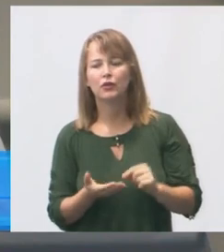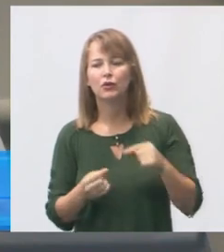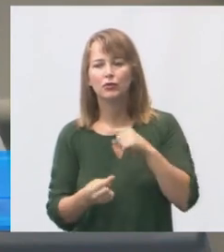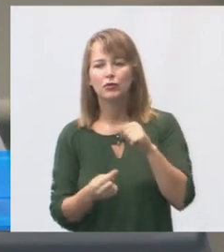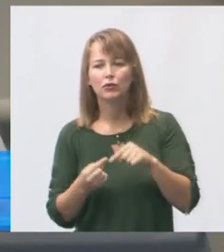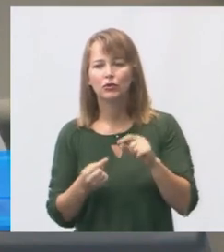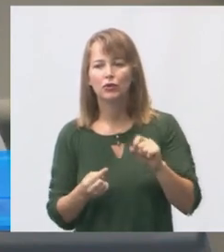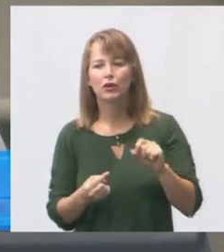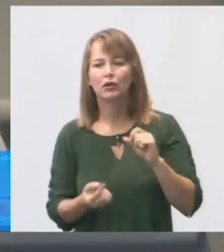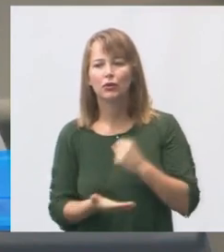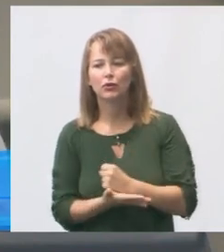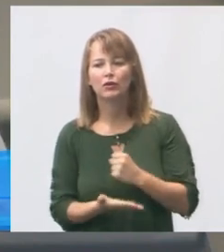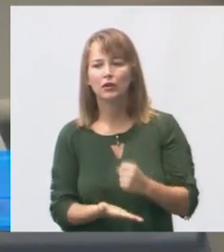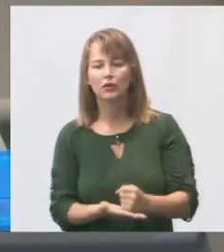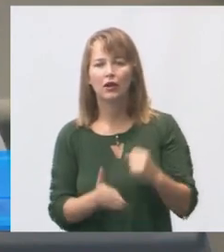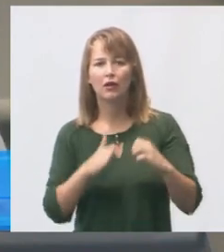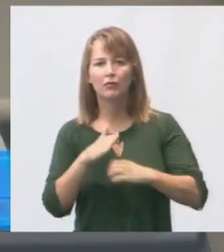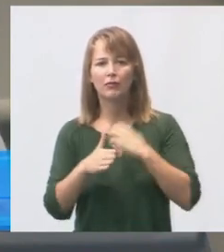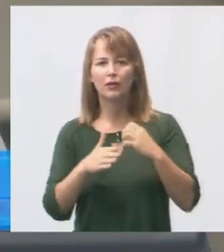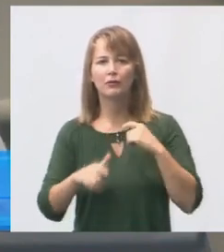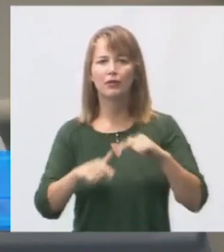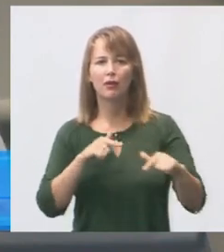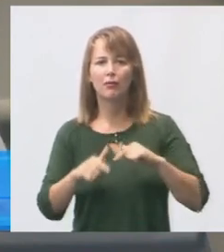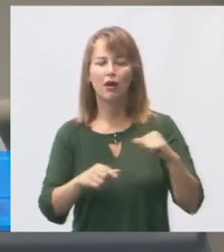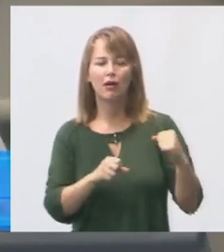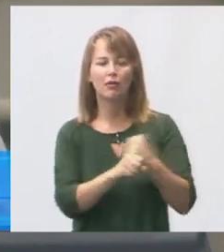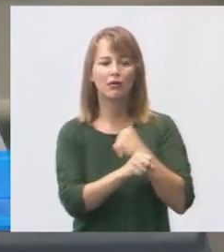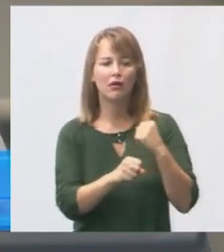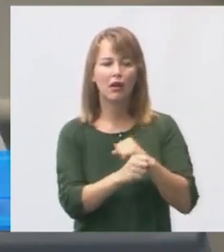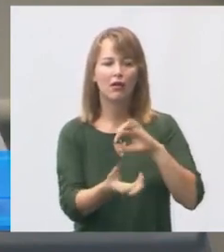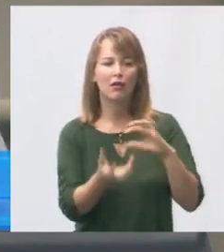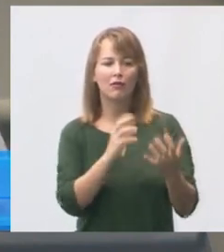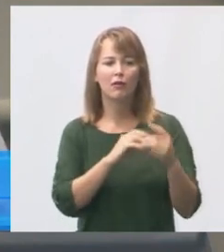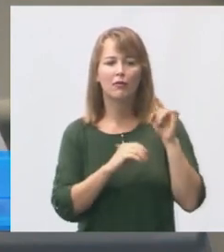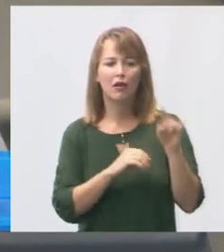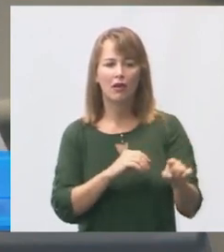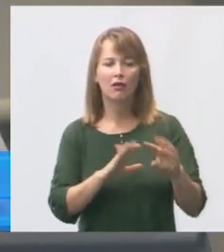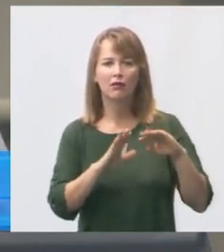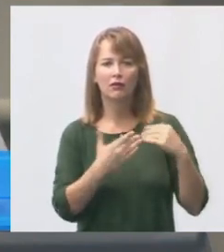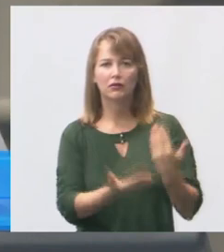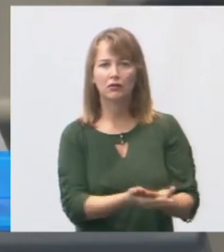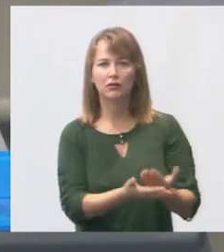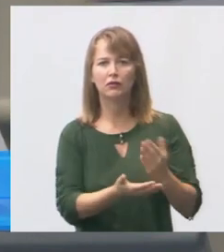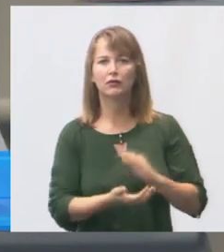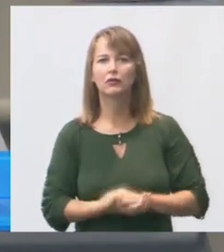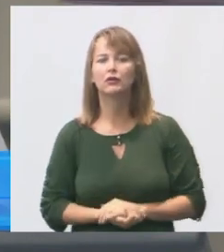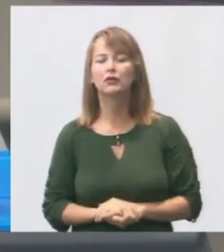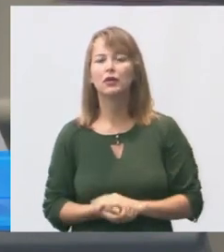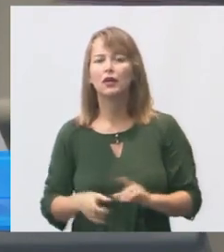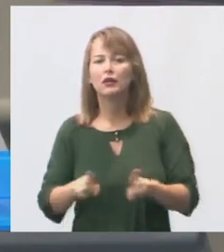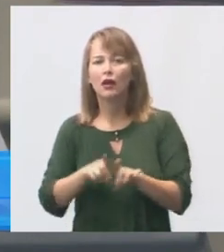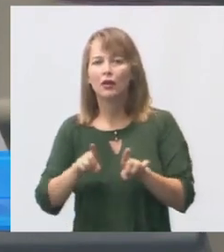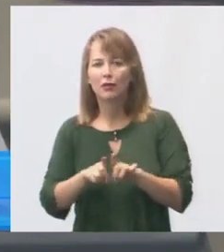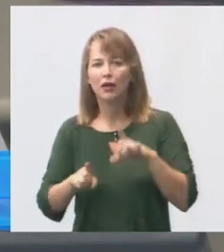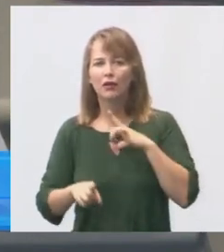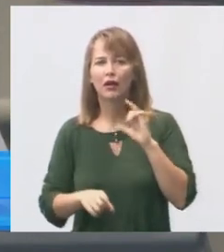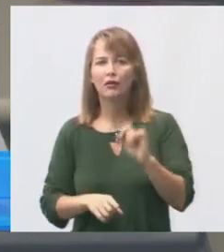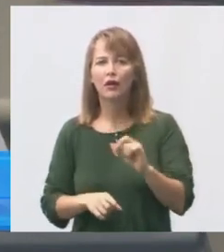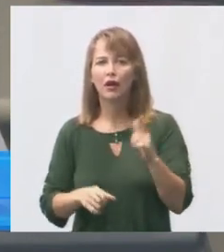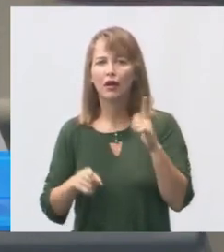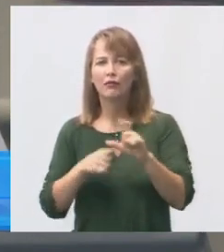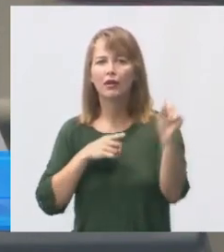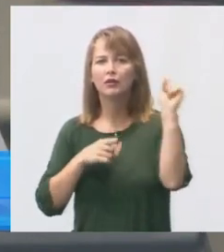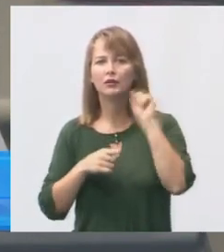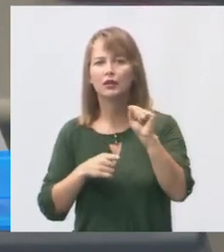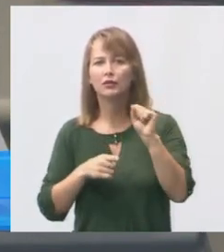contratação de empresa para serviços de obra e reforma naquela unidade. Inclusive, já tem vencedora da